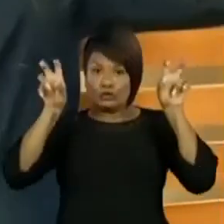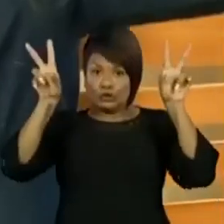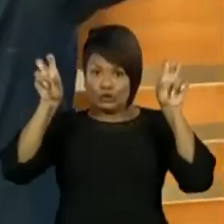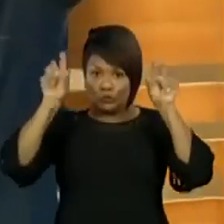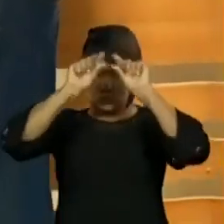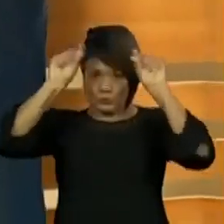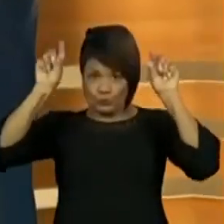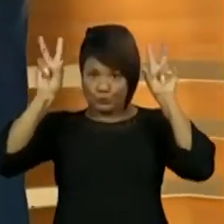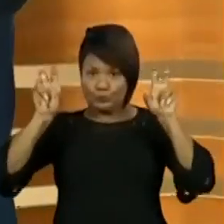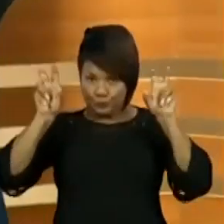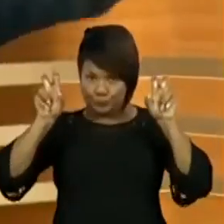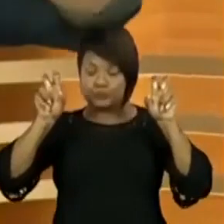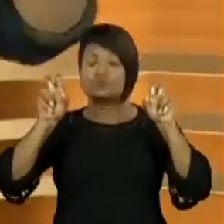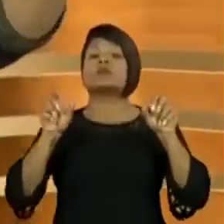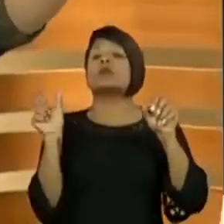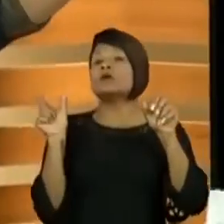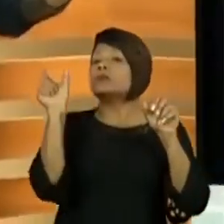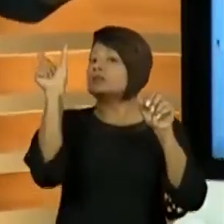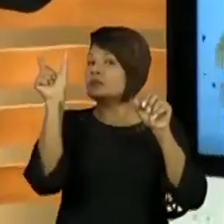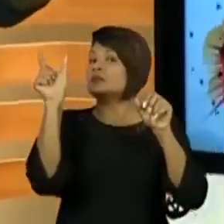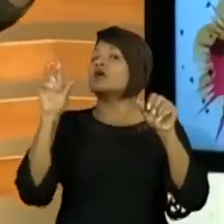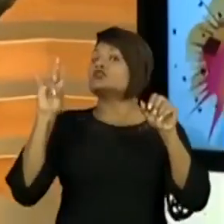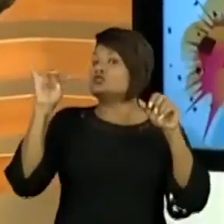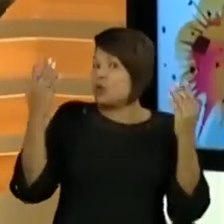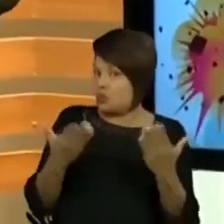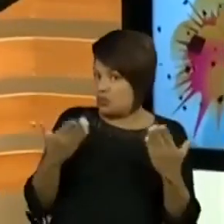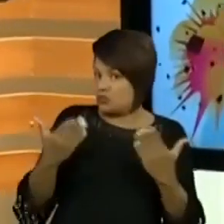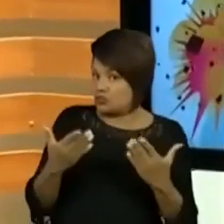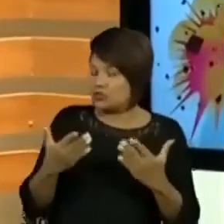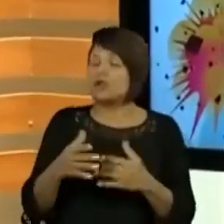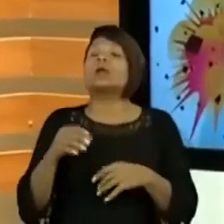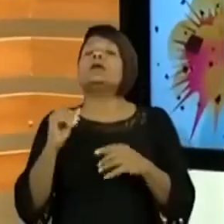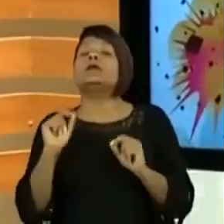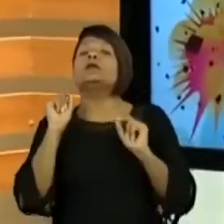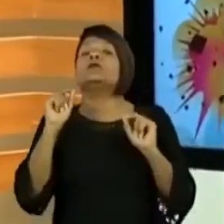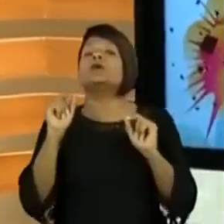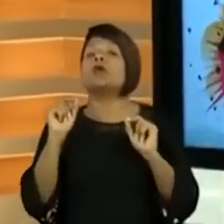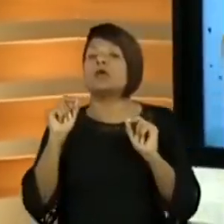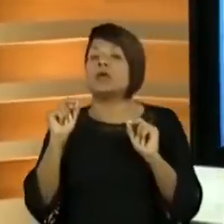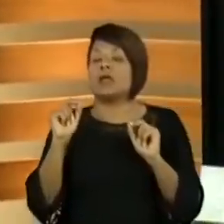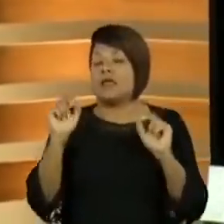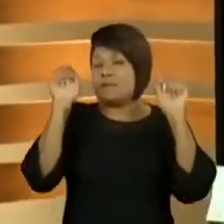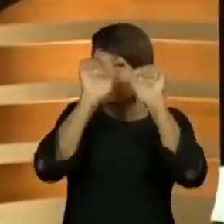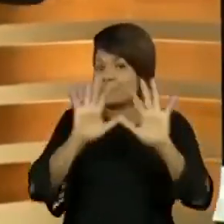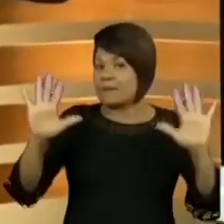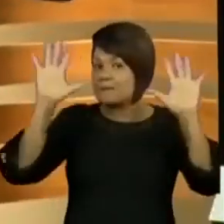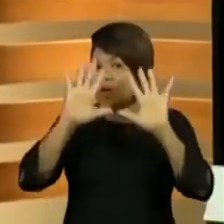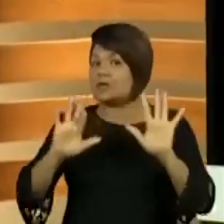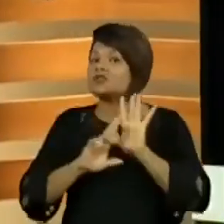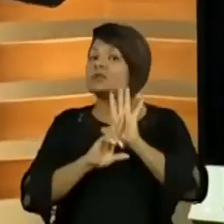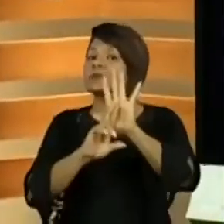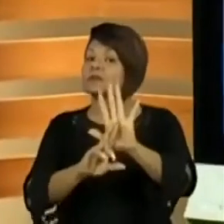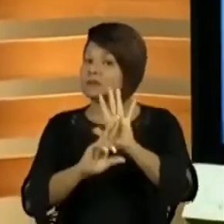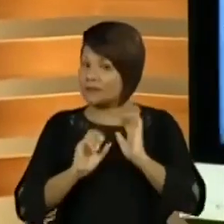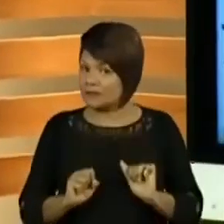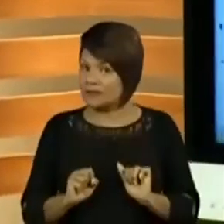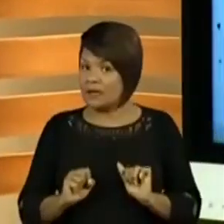esqueçam de colocar a data, e já coloca assim. O que as imagens representam? Hoje, nós vamos discutir